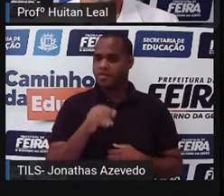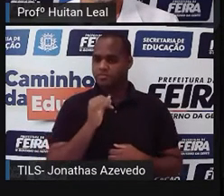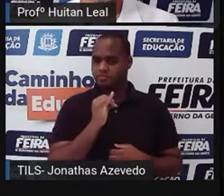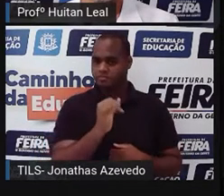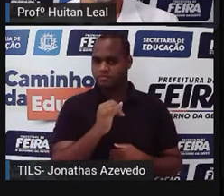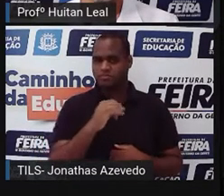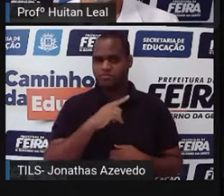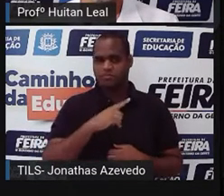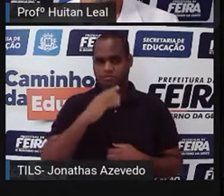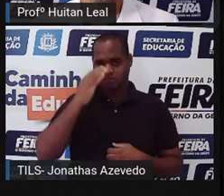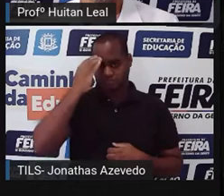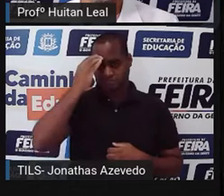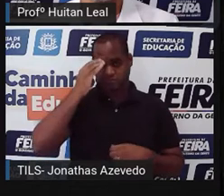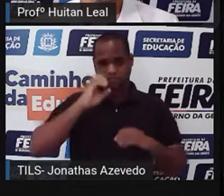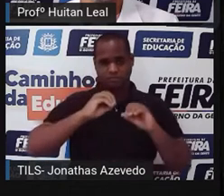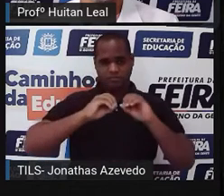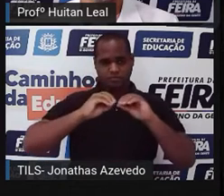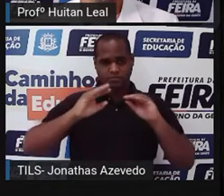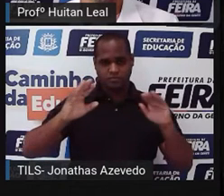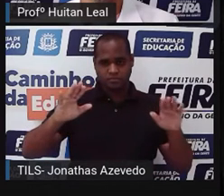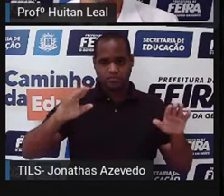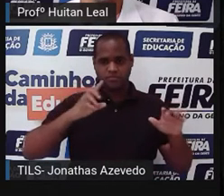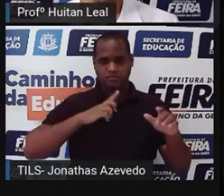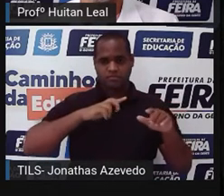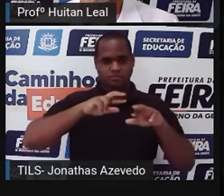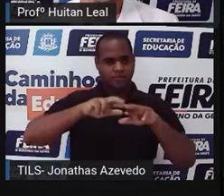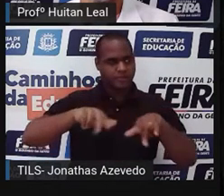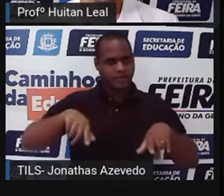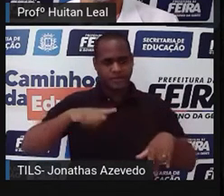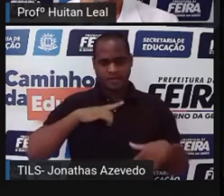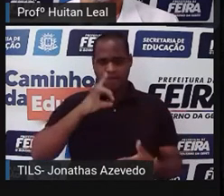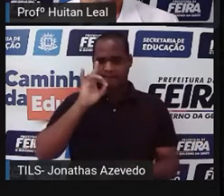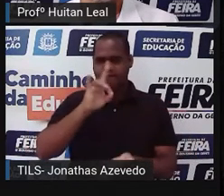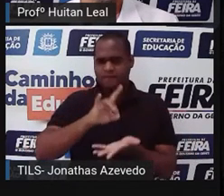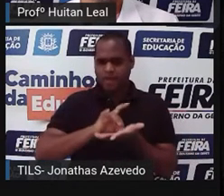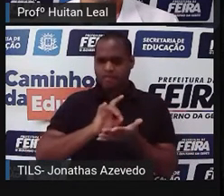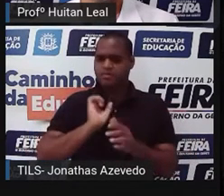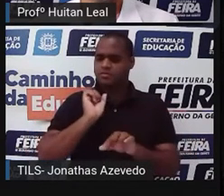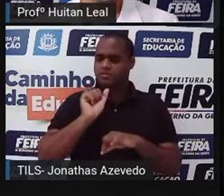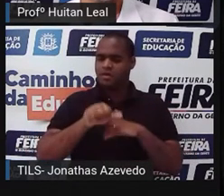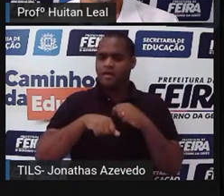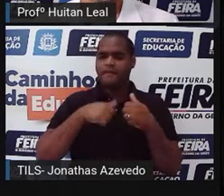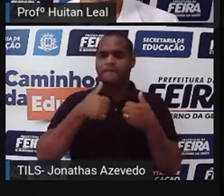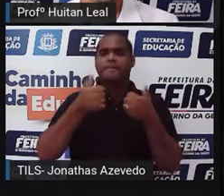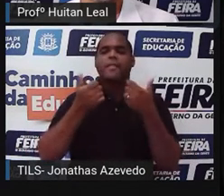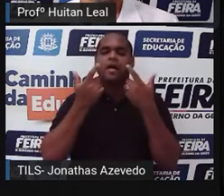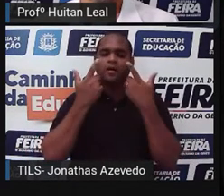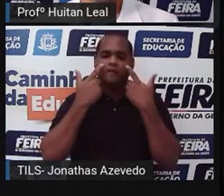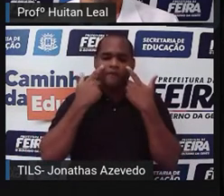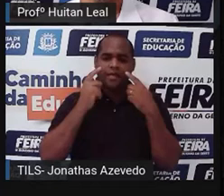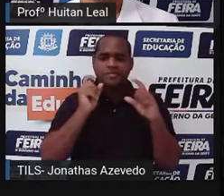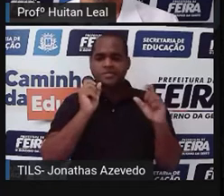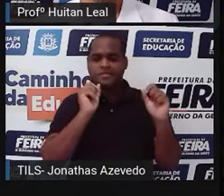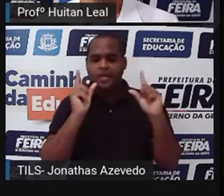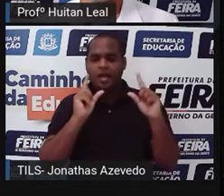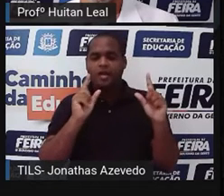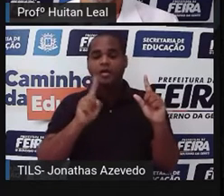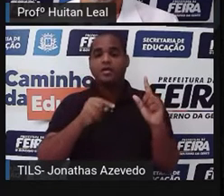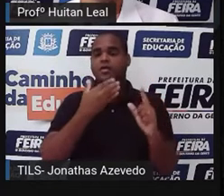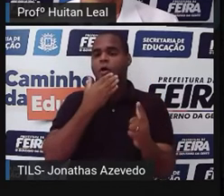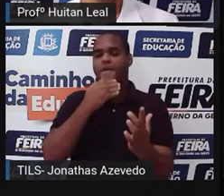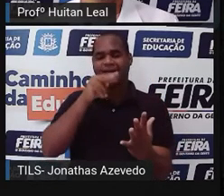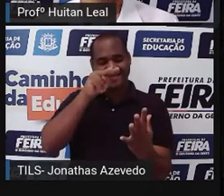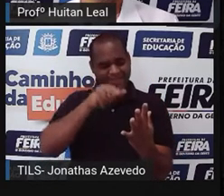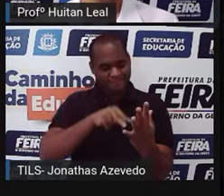deve ser entendida como a veiculação de um fato real que desperte interesse e chegue ao leitor de maneira